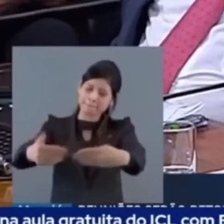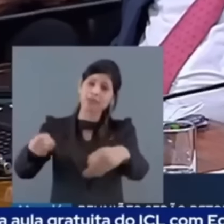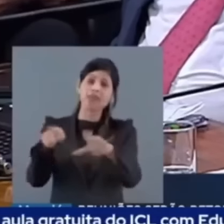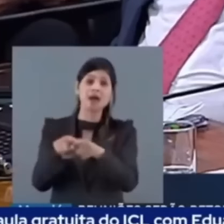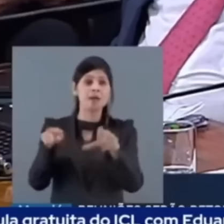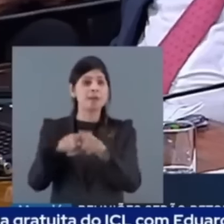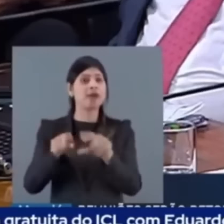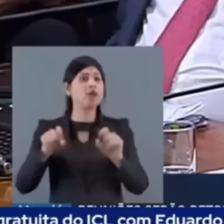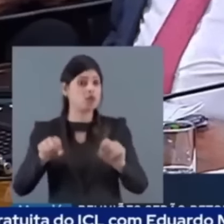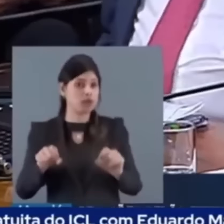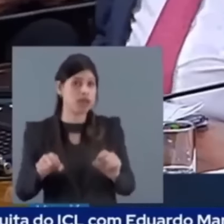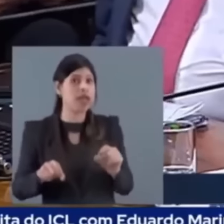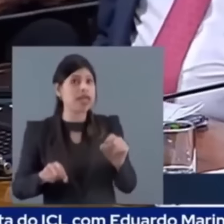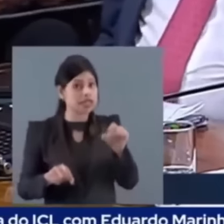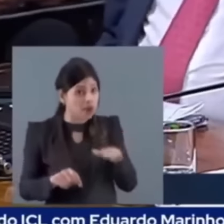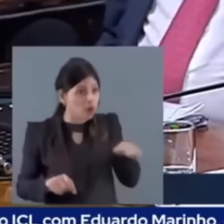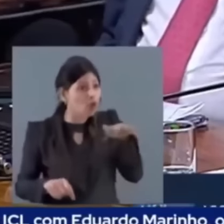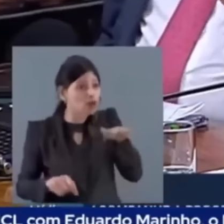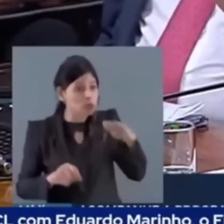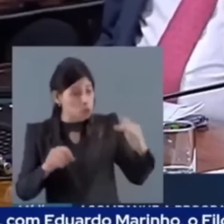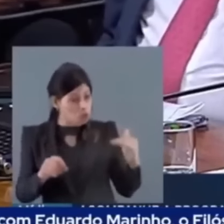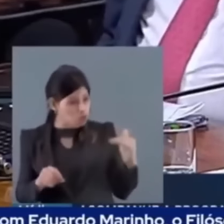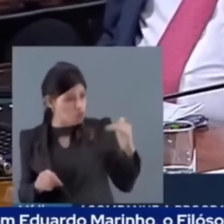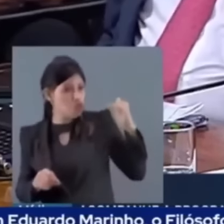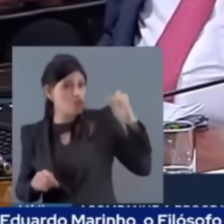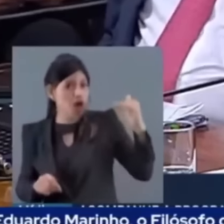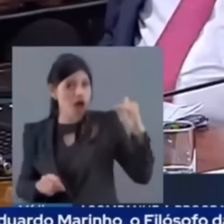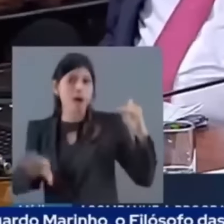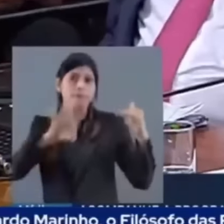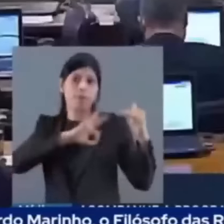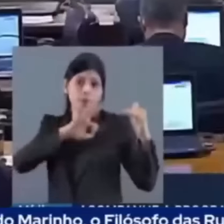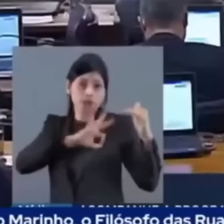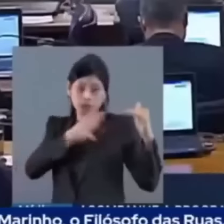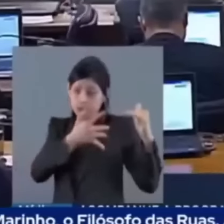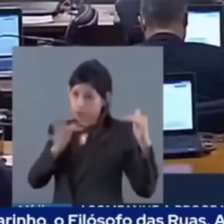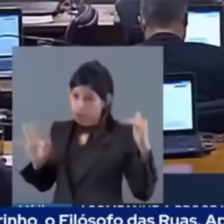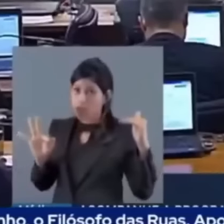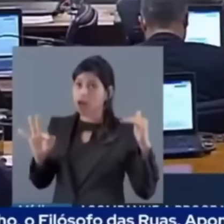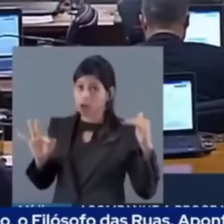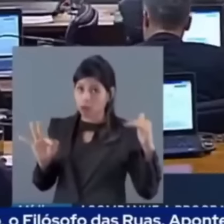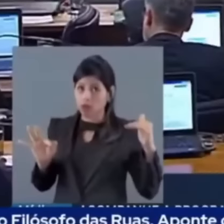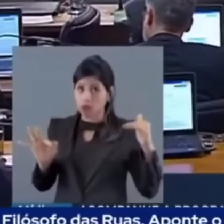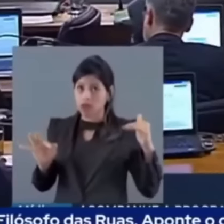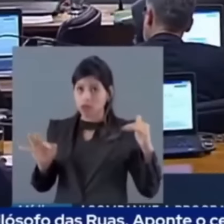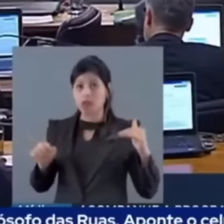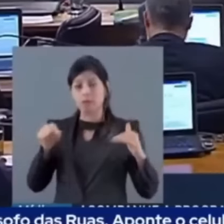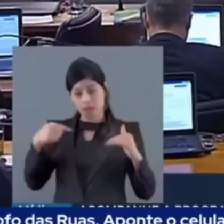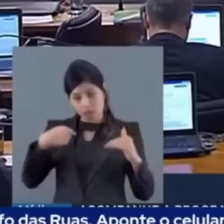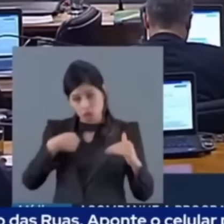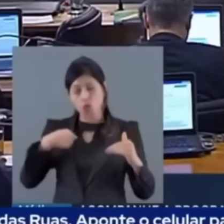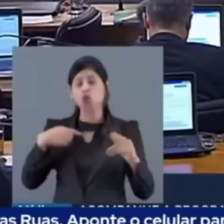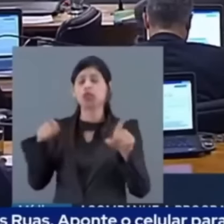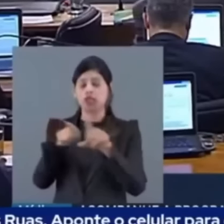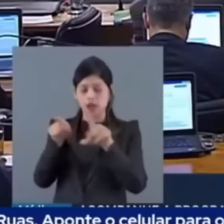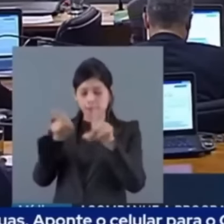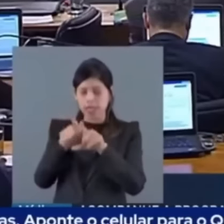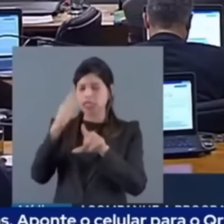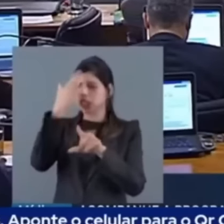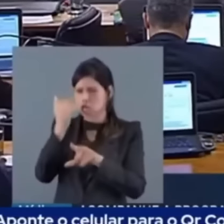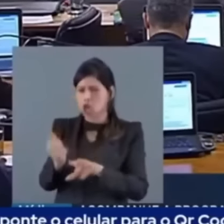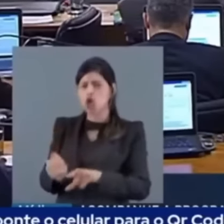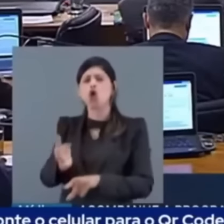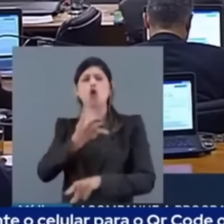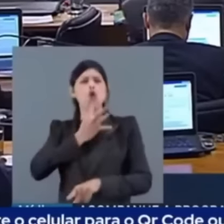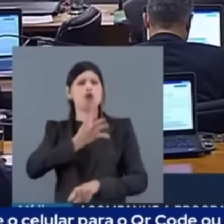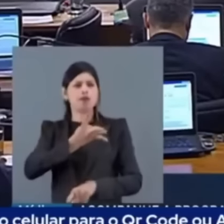Polícia Federal Da hierarquia Do Ministério da Justiça Vem à Polícia Federal E à Polícia Federal Eu também Tenho muitos conhecidos